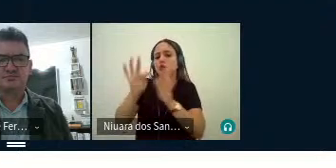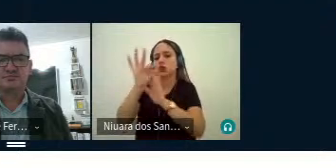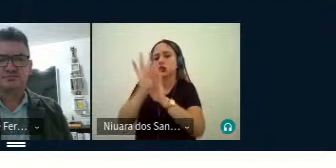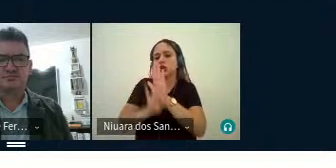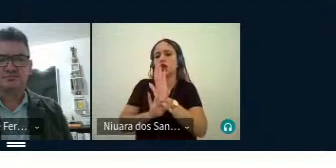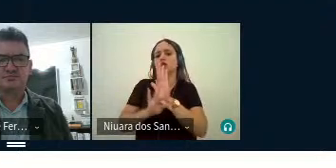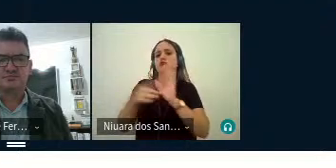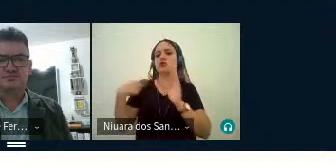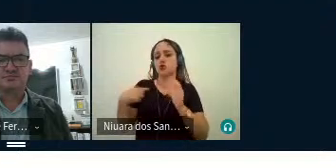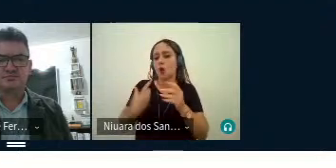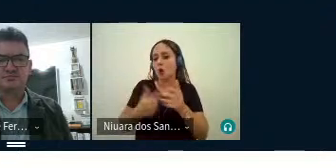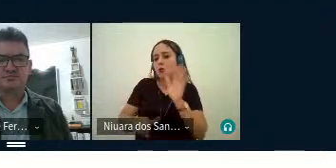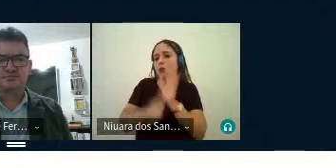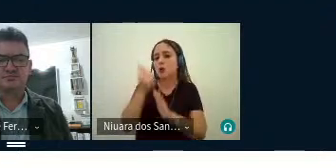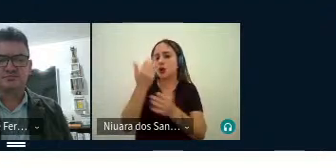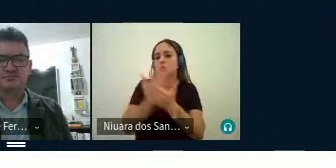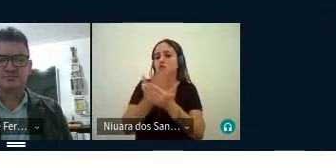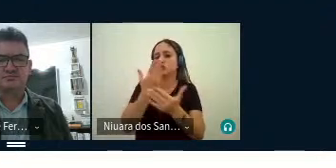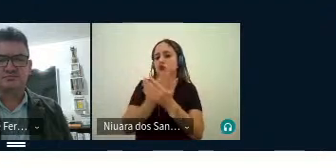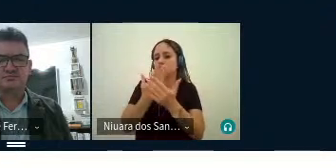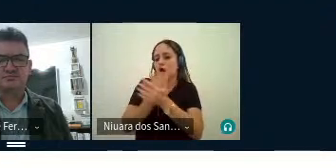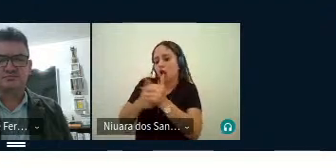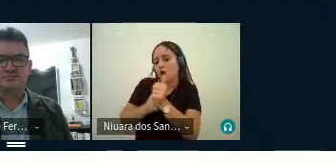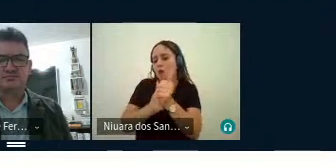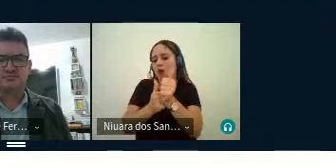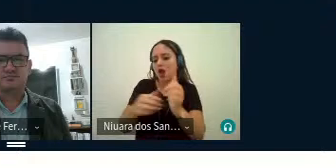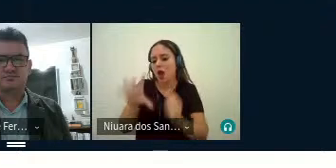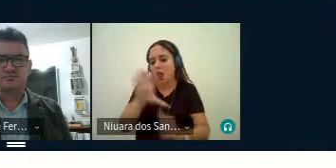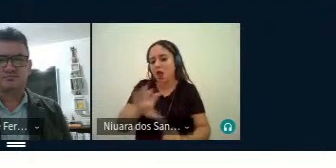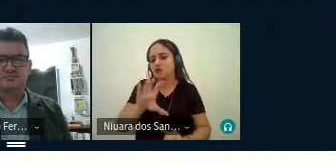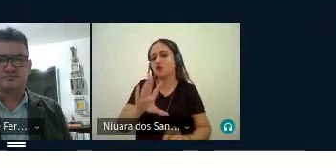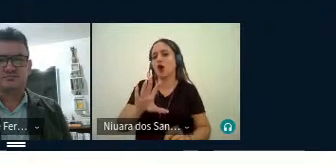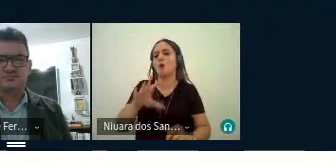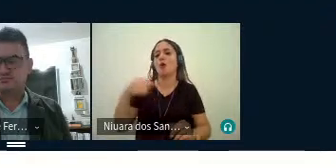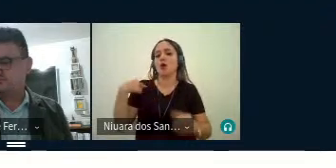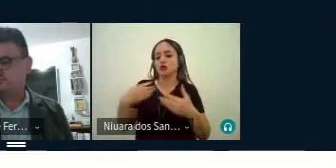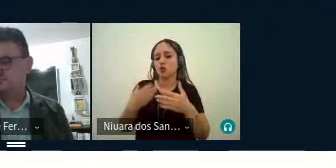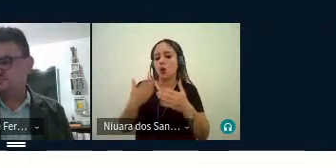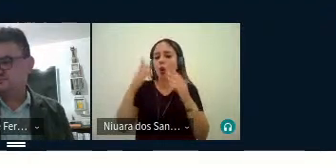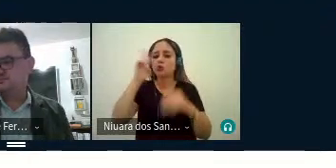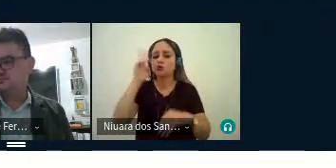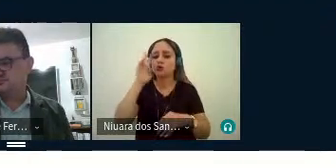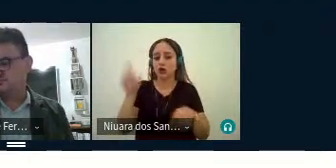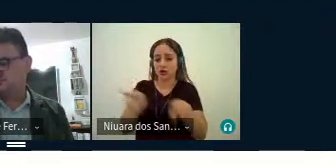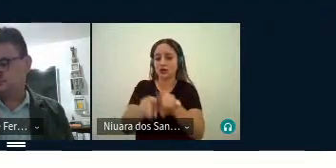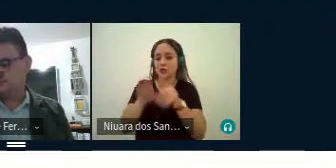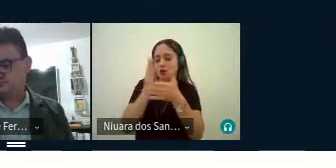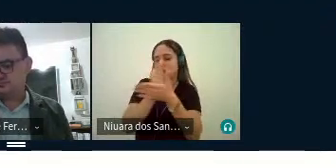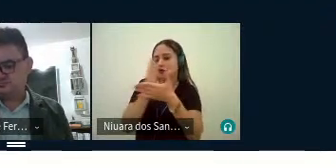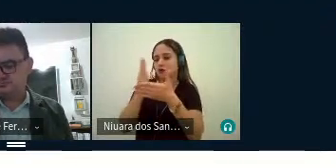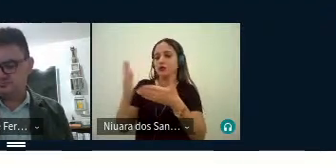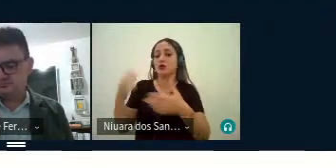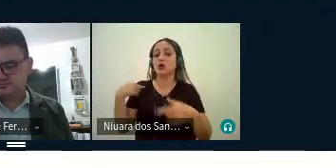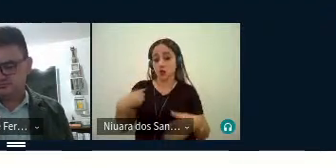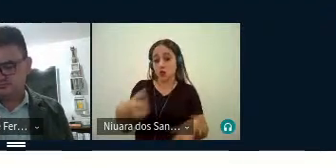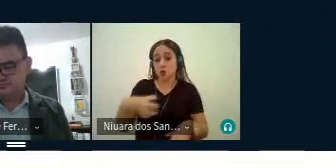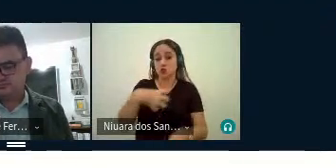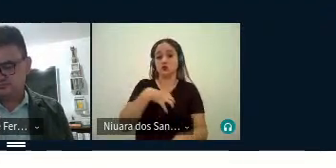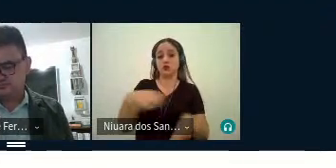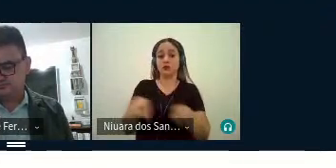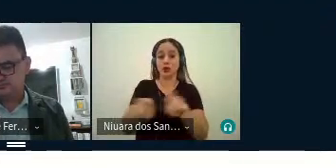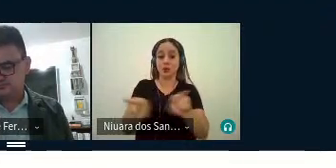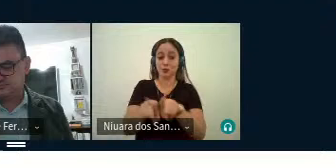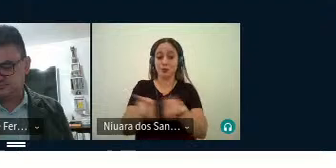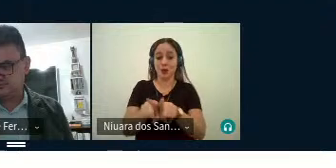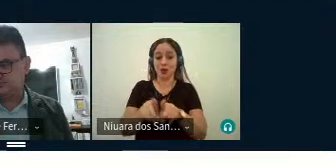estudos que compõem a região, sua história e desmembramentos, bem como sobre as formas que se dão